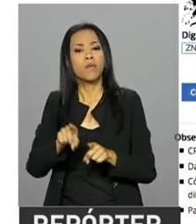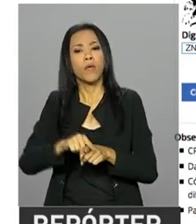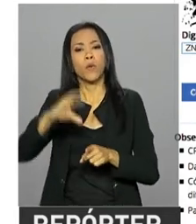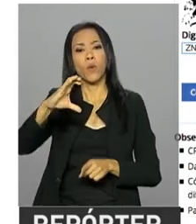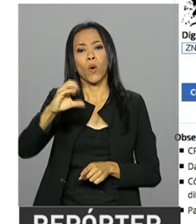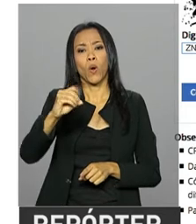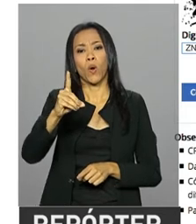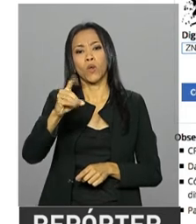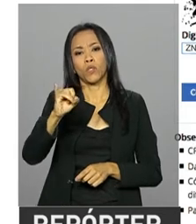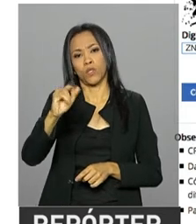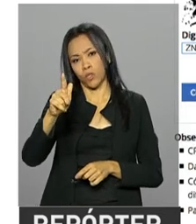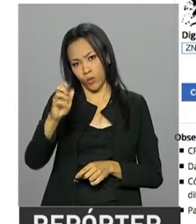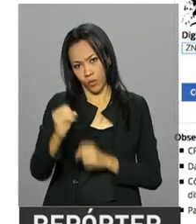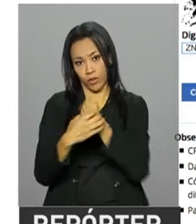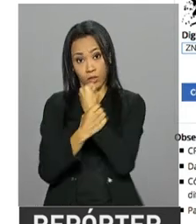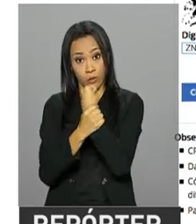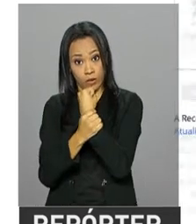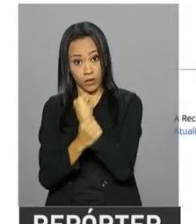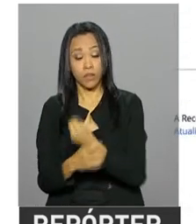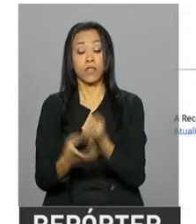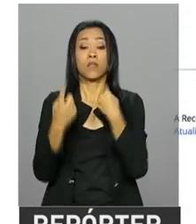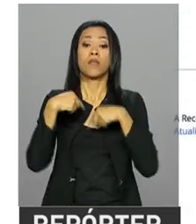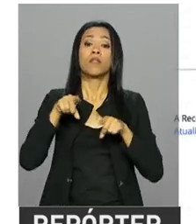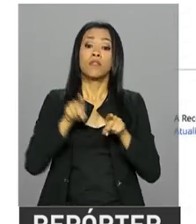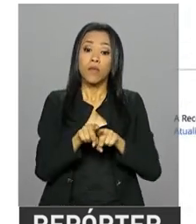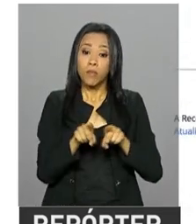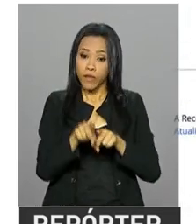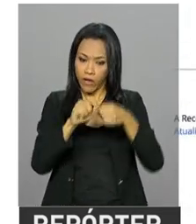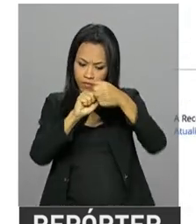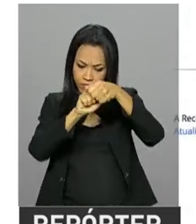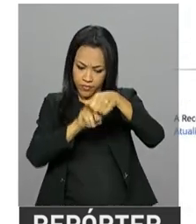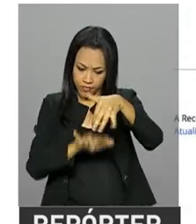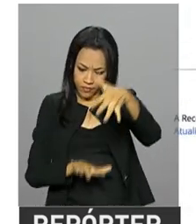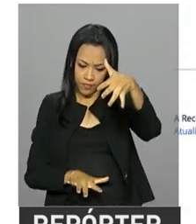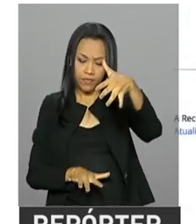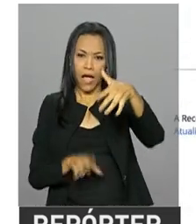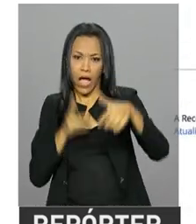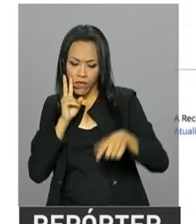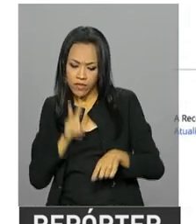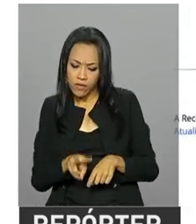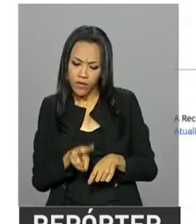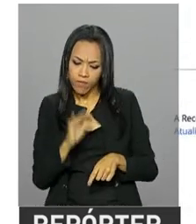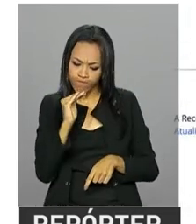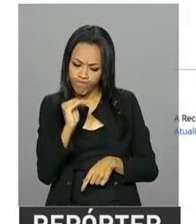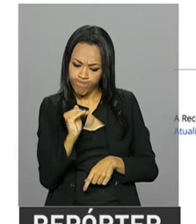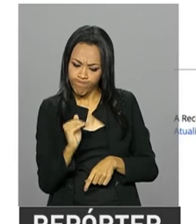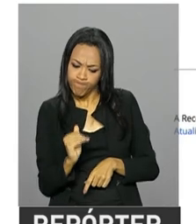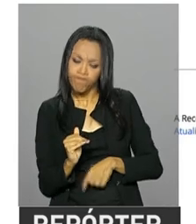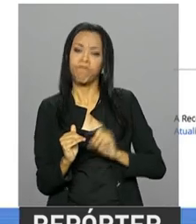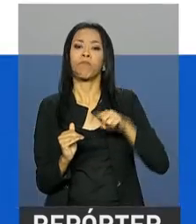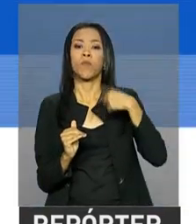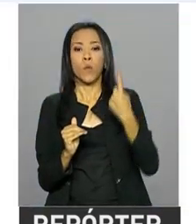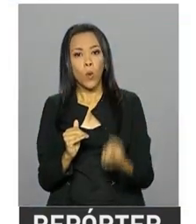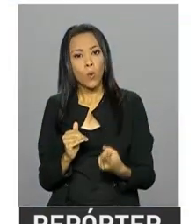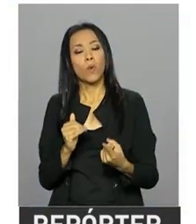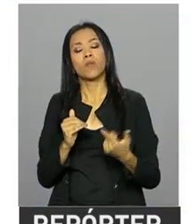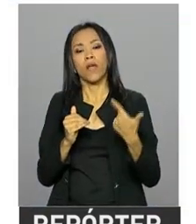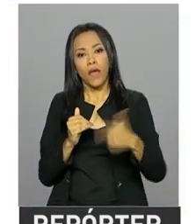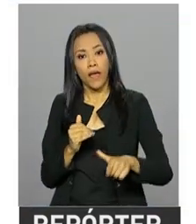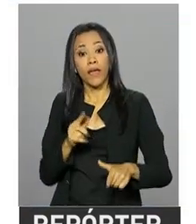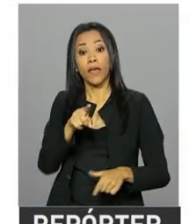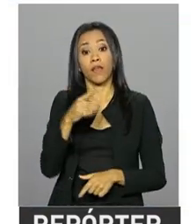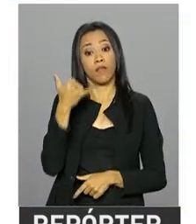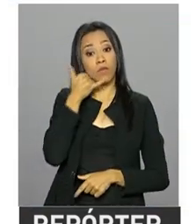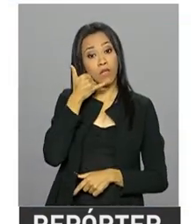solicitado. Uma mensagem com a situação da declaração será exibida na sequência. Outra opção é o Receita